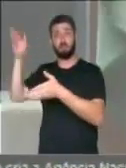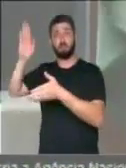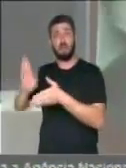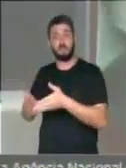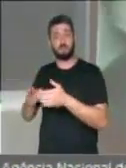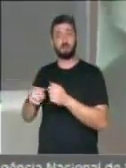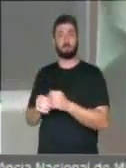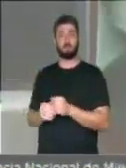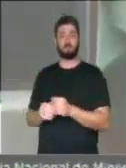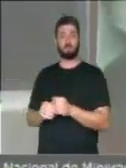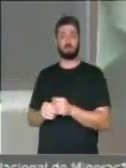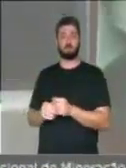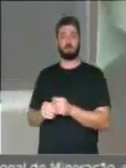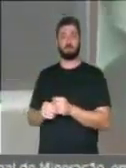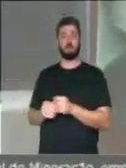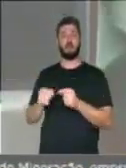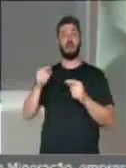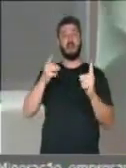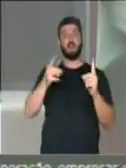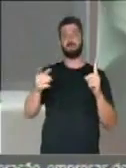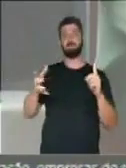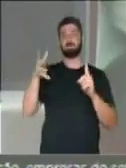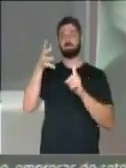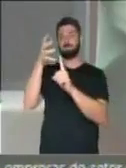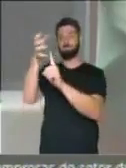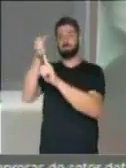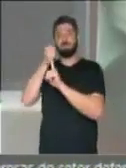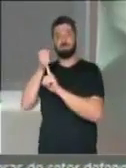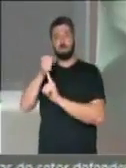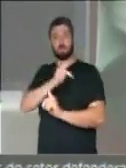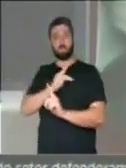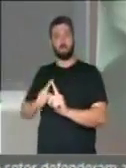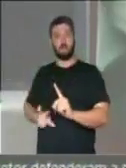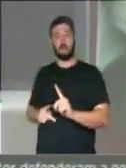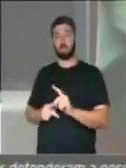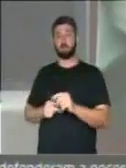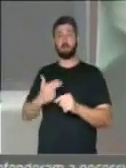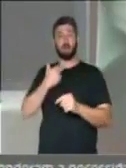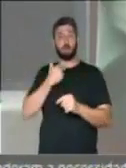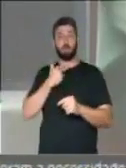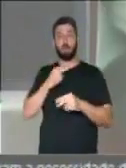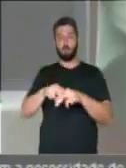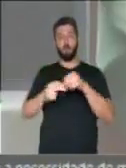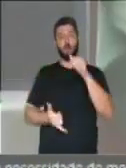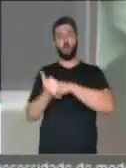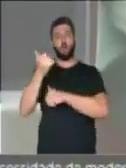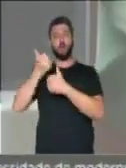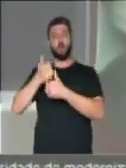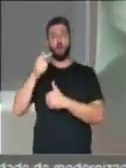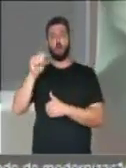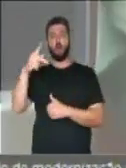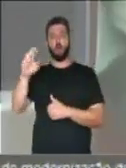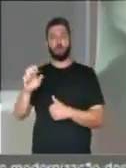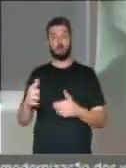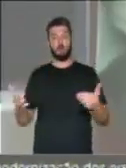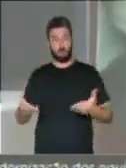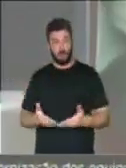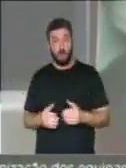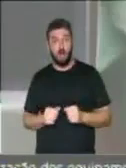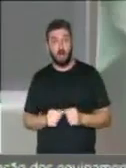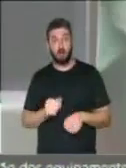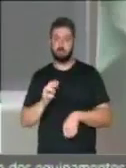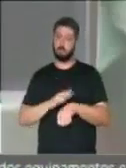país. E ele ocupa uma cadeira indevida pelo golpe. Então, neste momento,